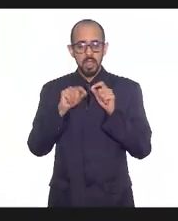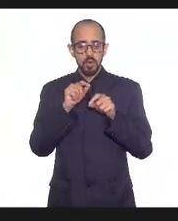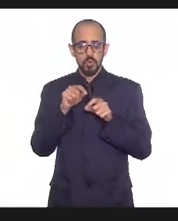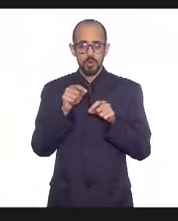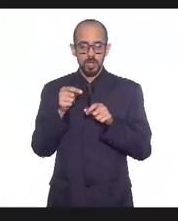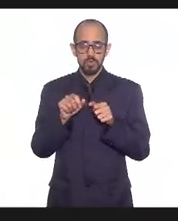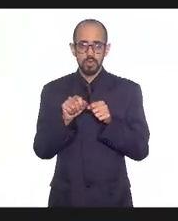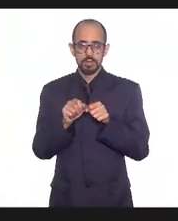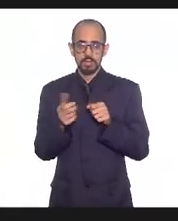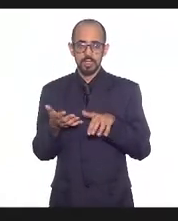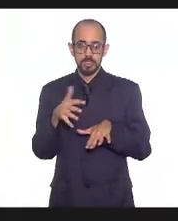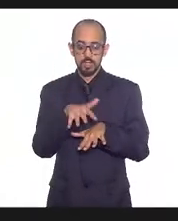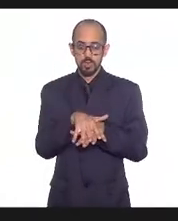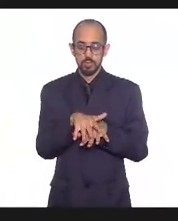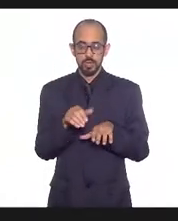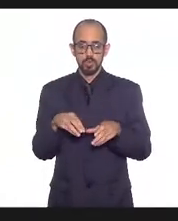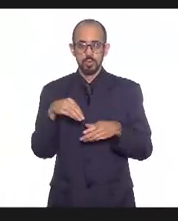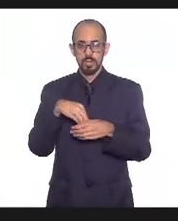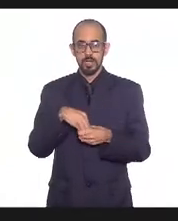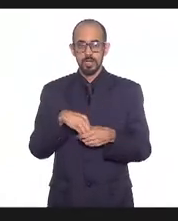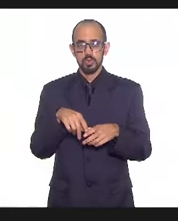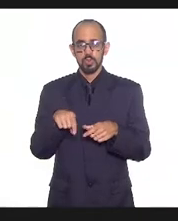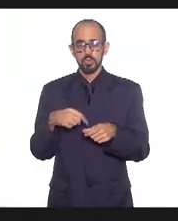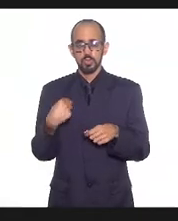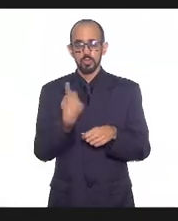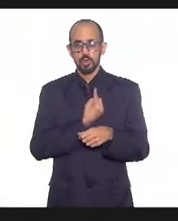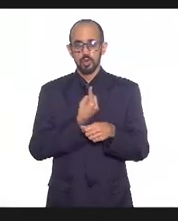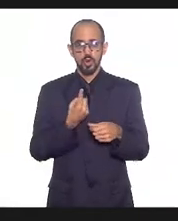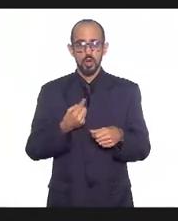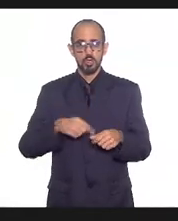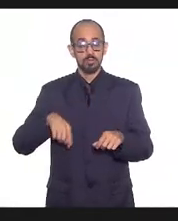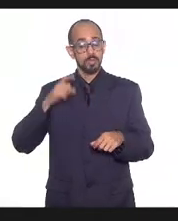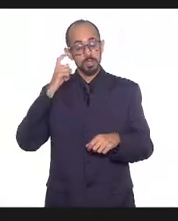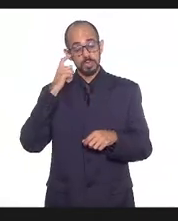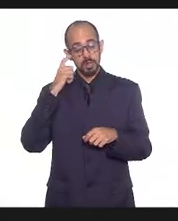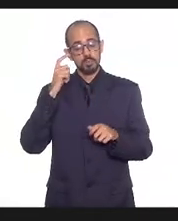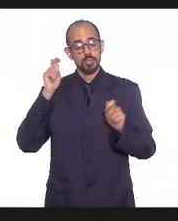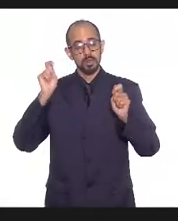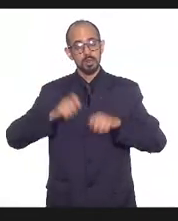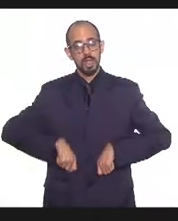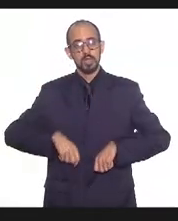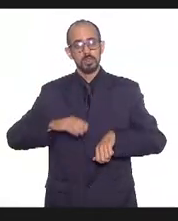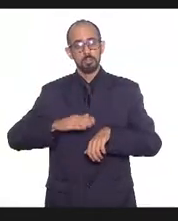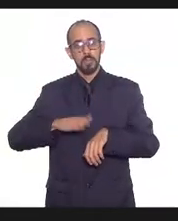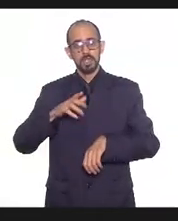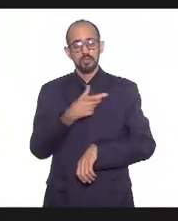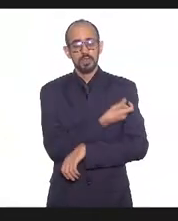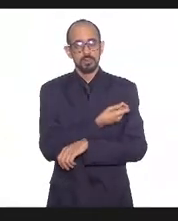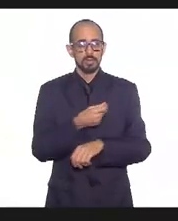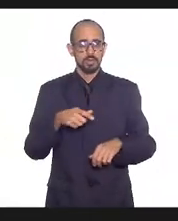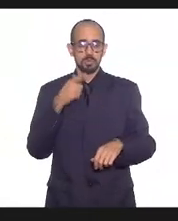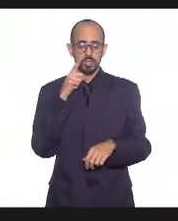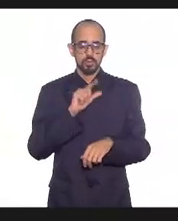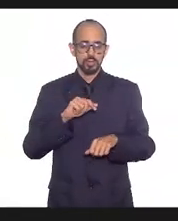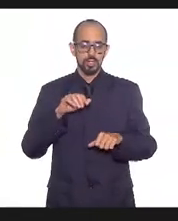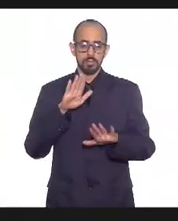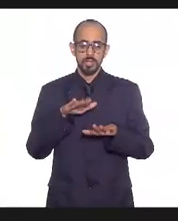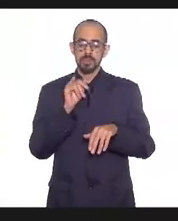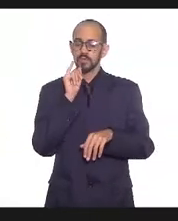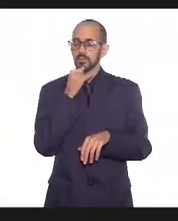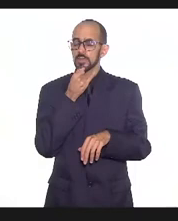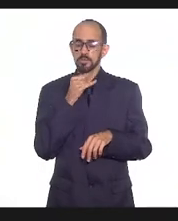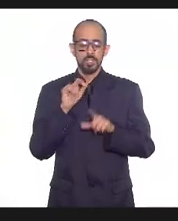inclusão dentro do que a gente esperaria de havendo mais vacinas proteger as pessoas com as vacinas mas infelizmente